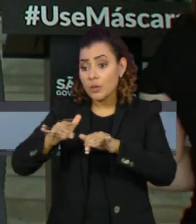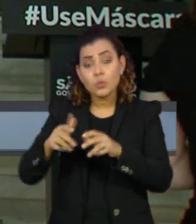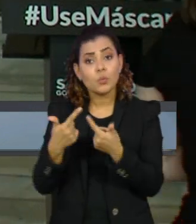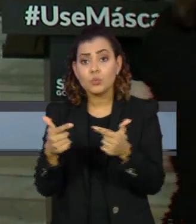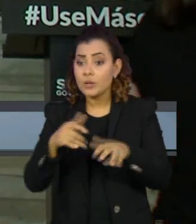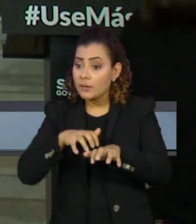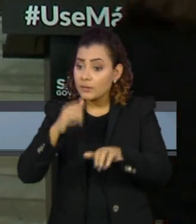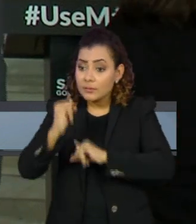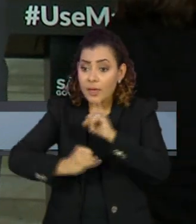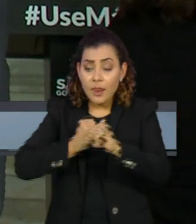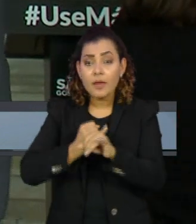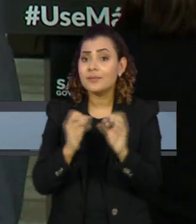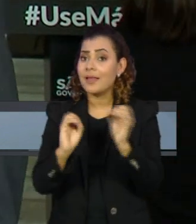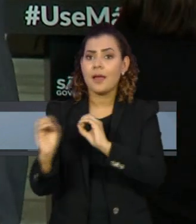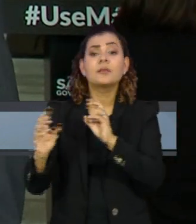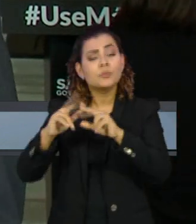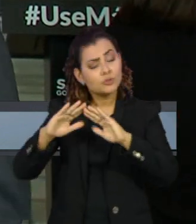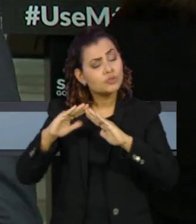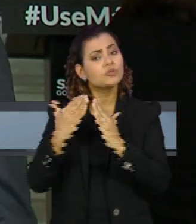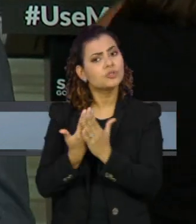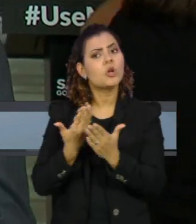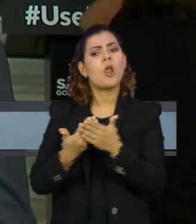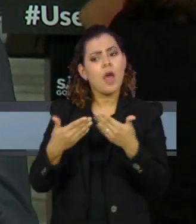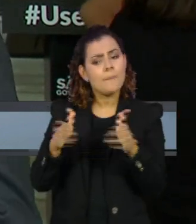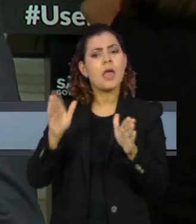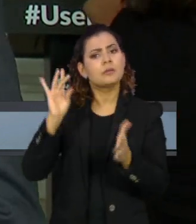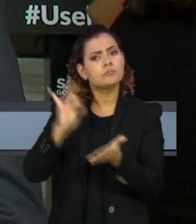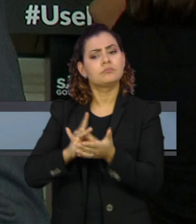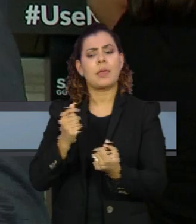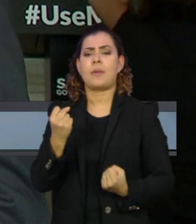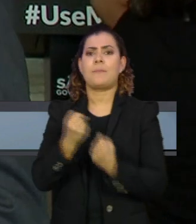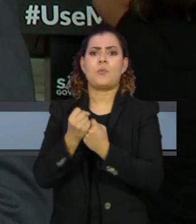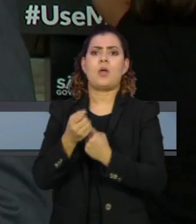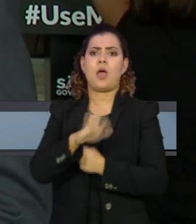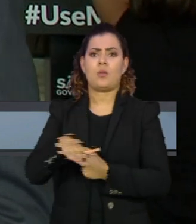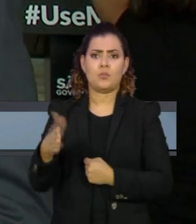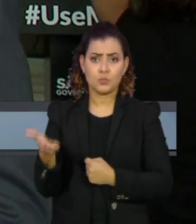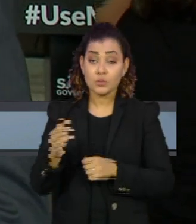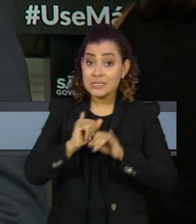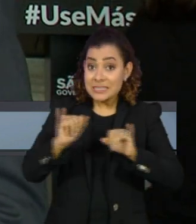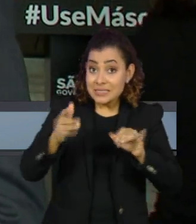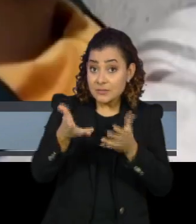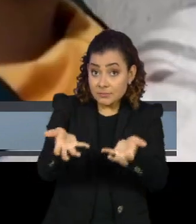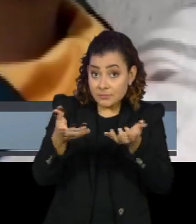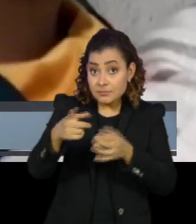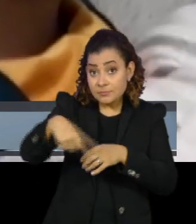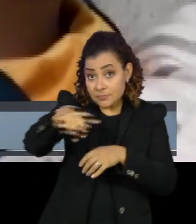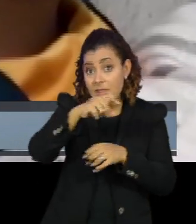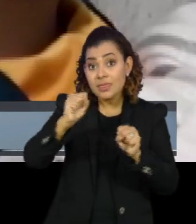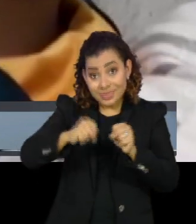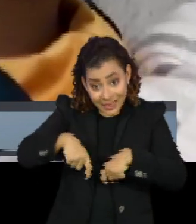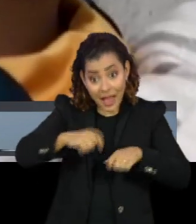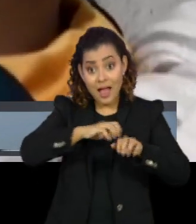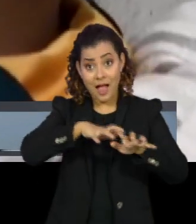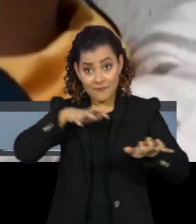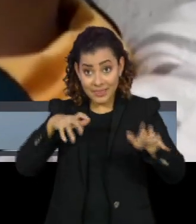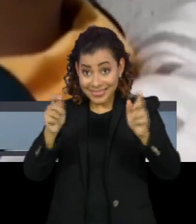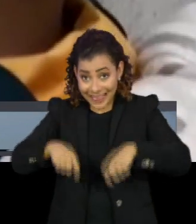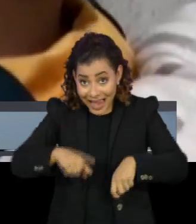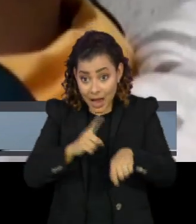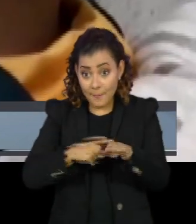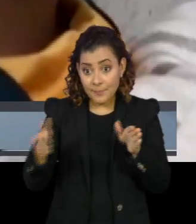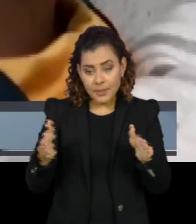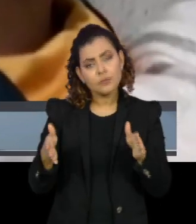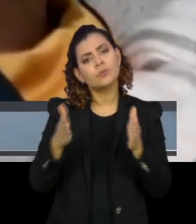acompanhar. A escola precisa estar ali para apoiar esses estudantes, mas quem puder fazer a educação à distância nesse momento,